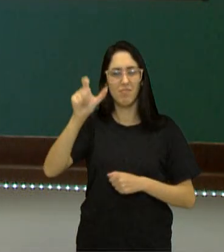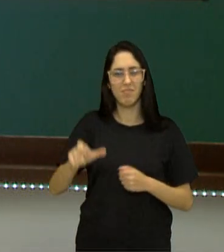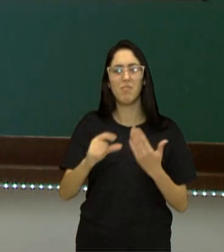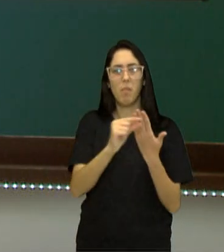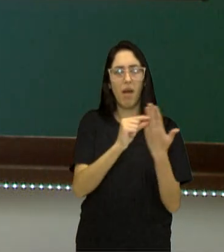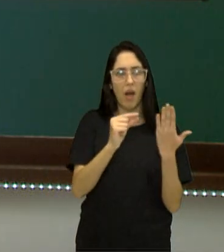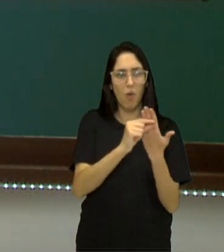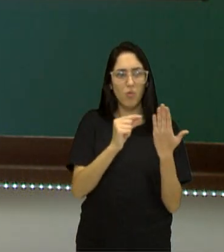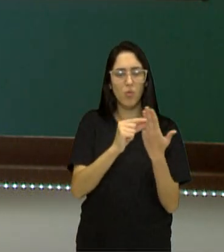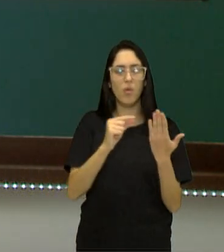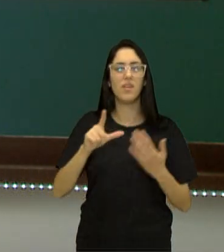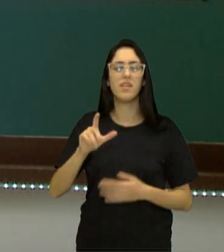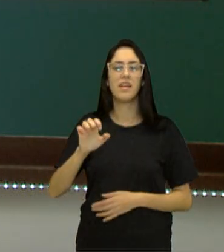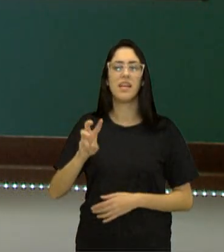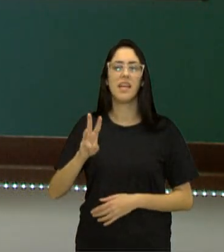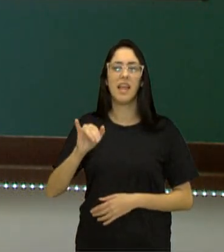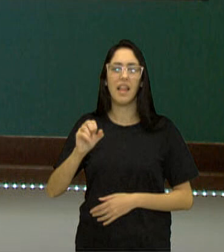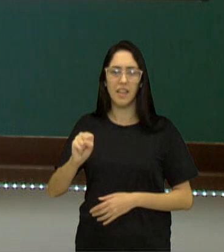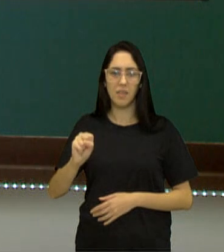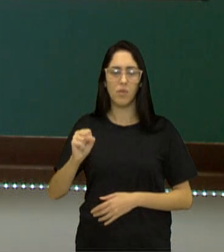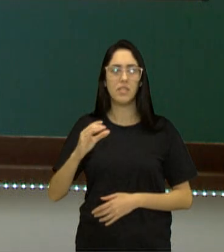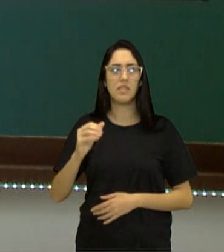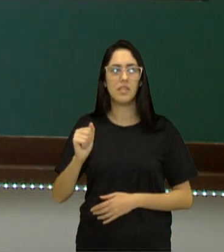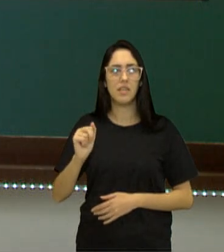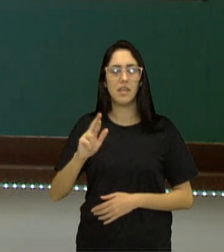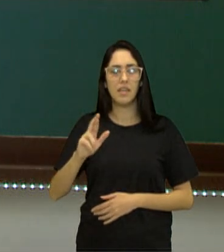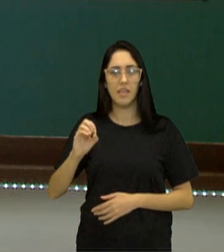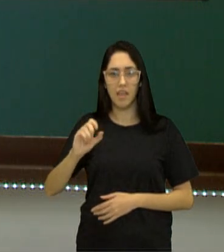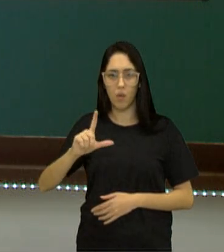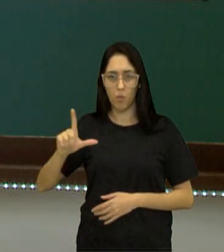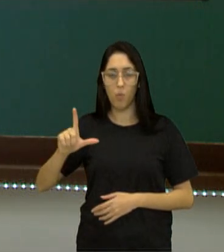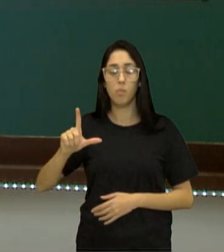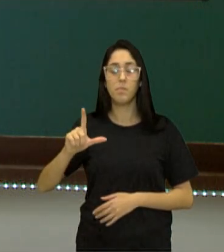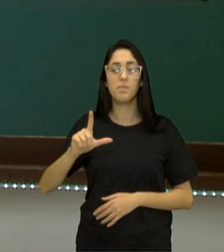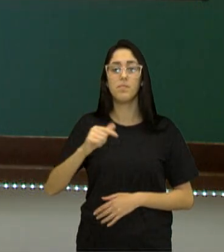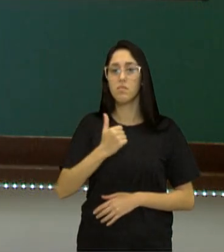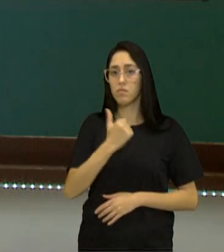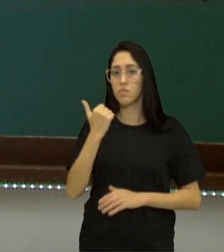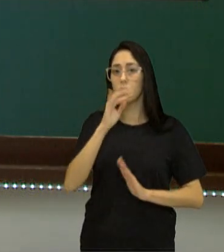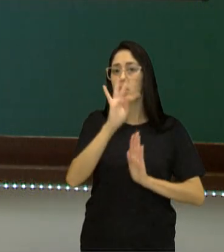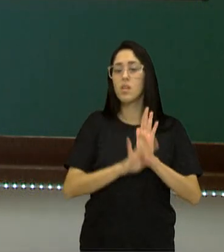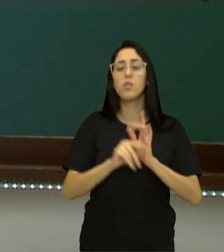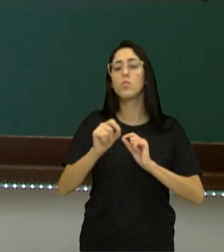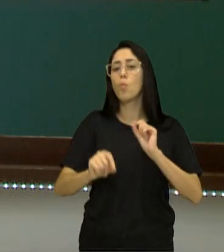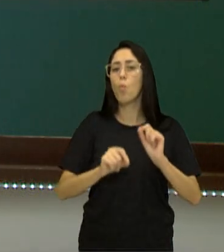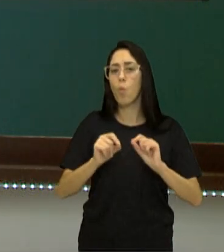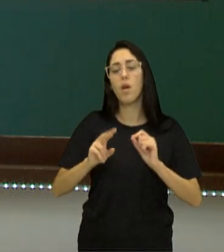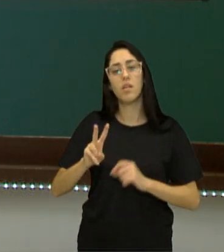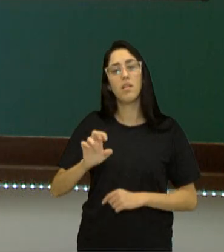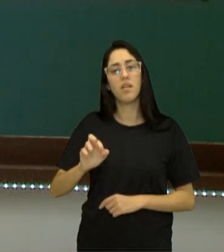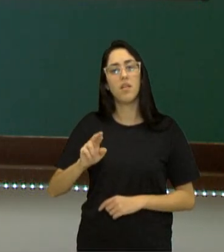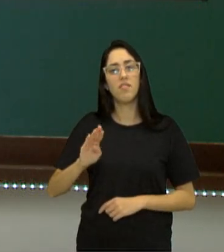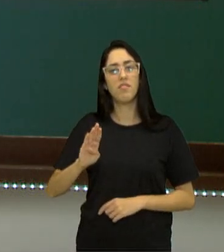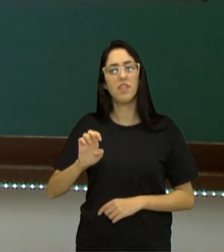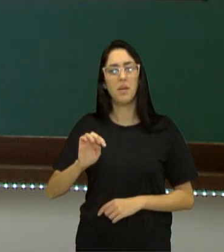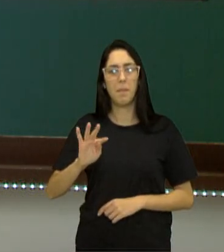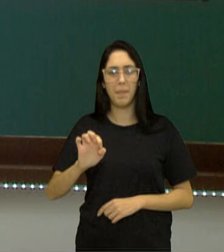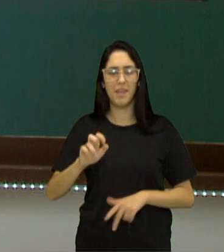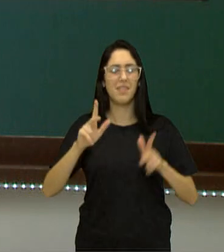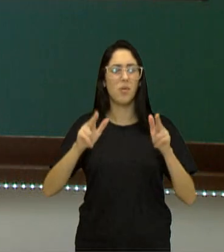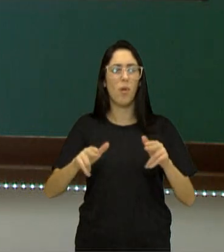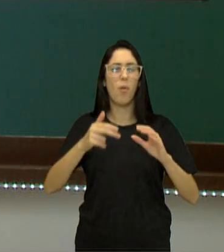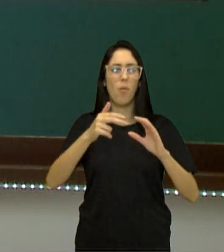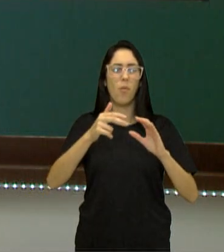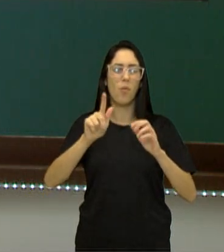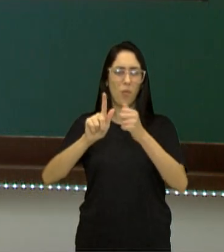esse gênero textual, que nós vimos agora há pouco, recebe o nome de verbete. Da mesma maneira que o glossário que eu mostrei para